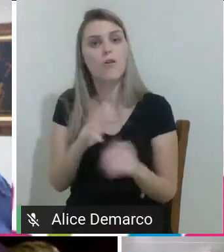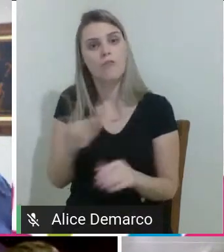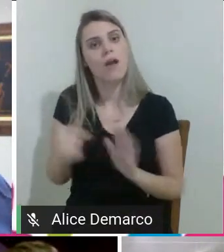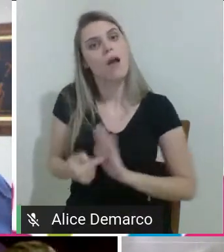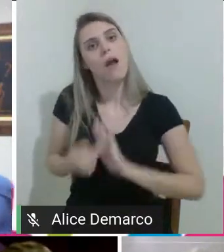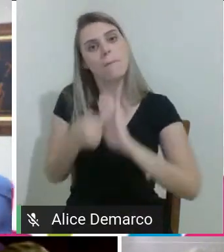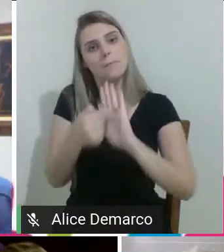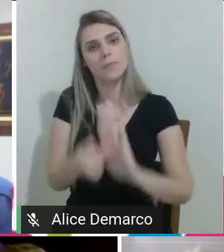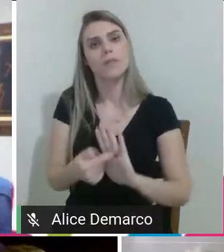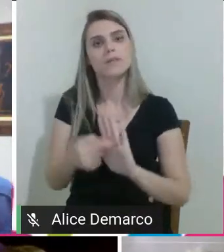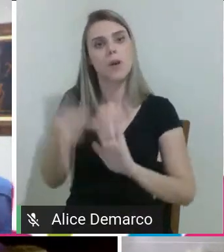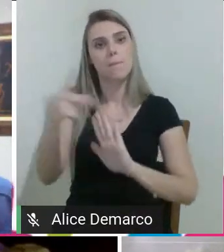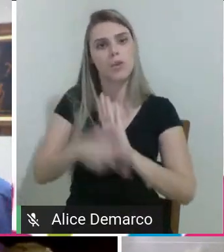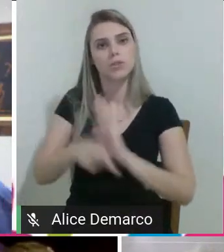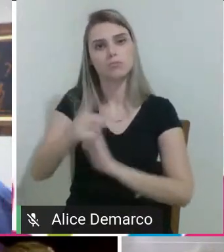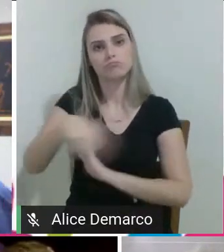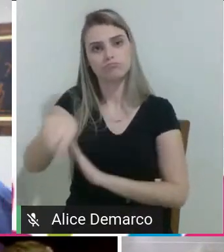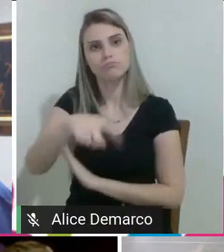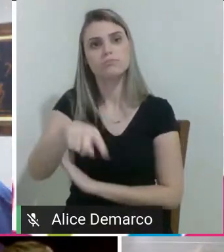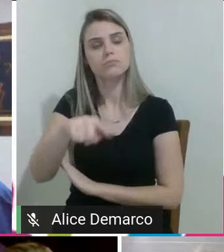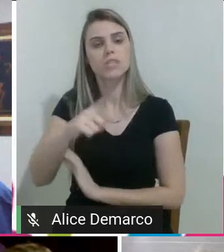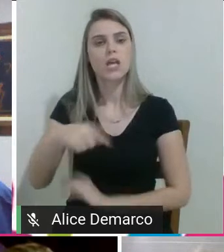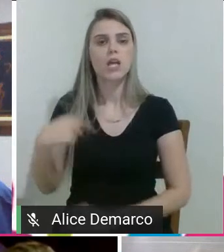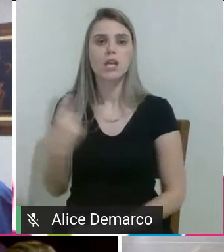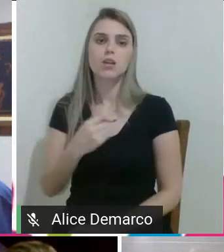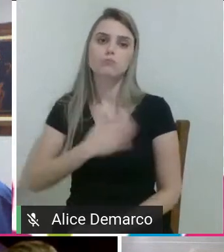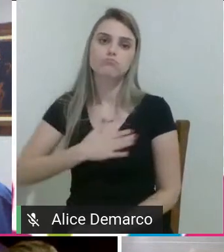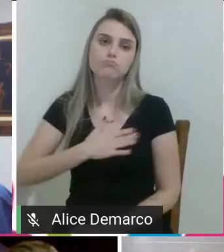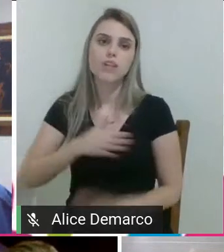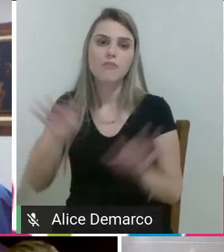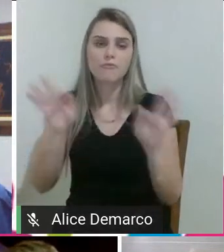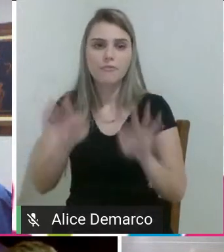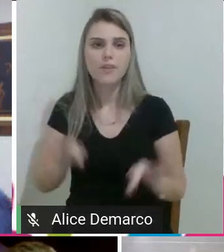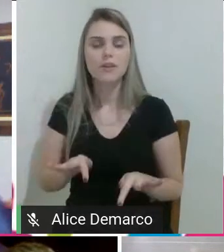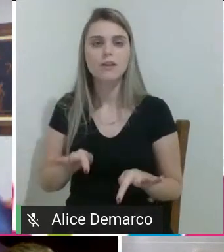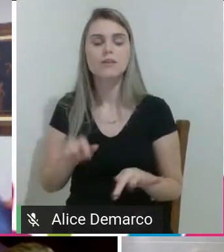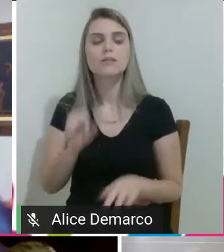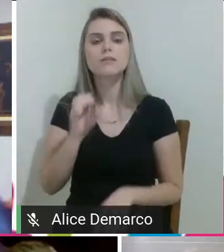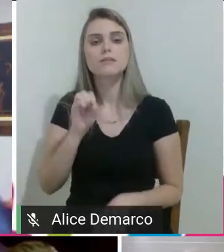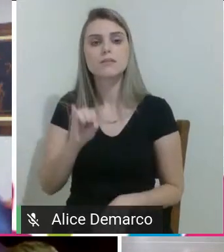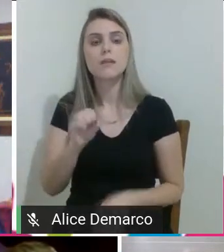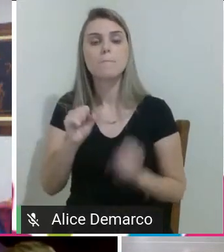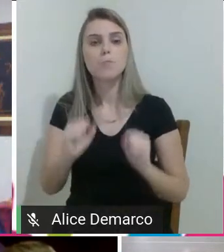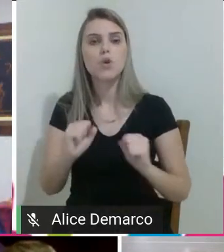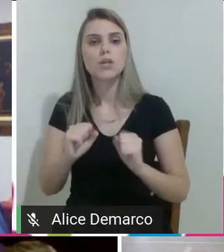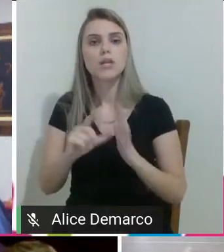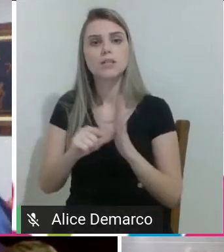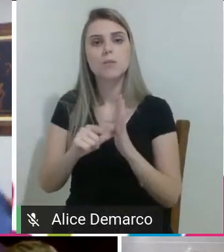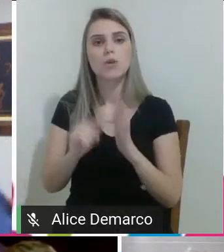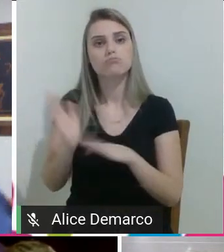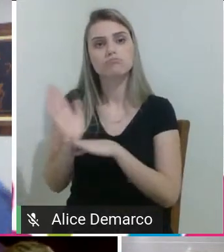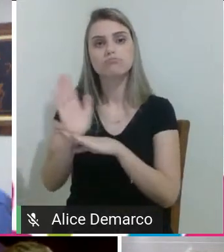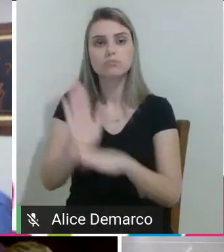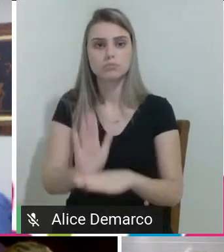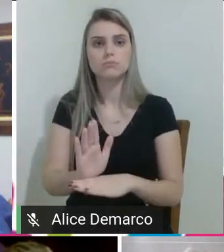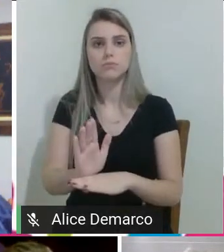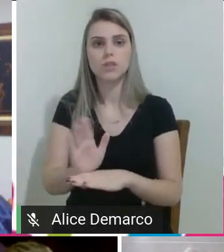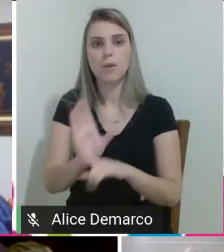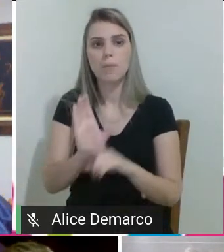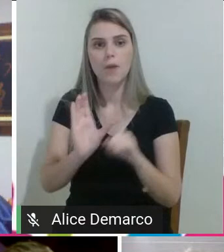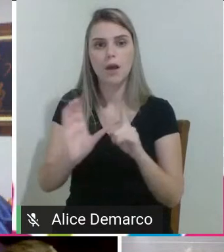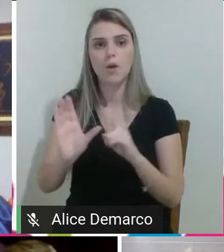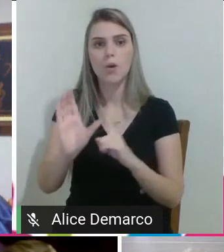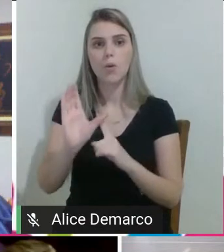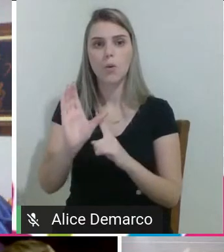projetos, e a gente ficaria muito feliz se depois a gente pudesse, de alguma forma, contribuir, né, para a comunidade,